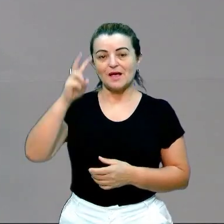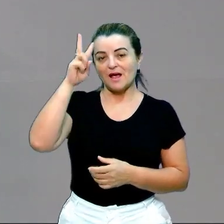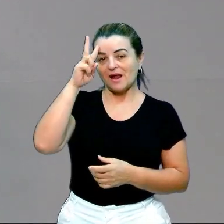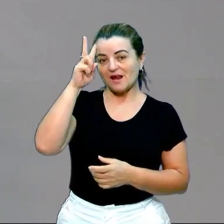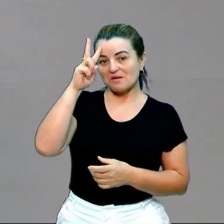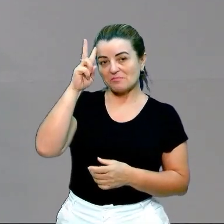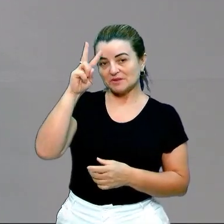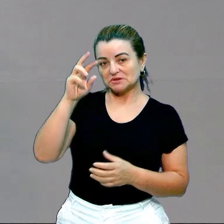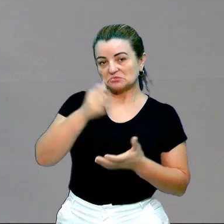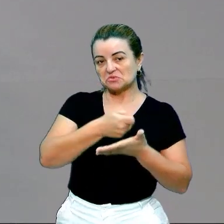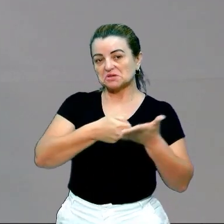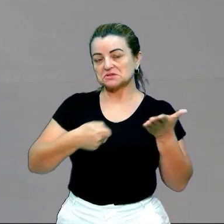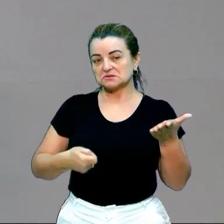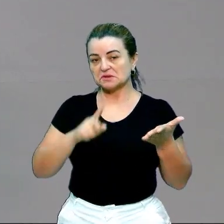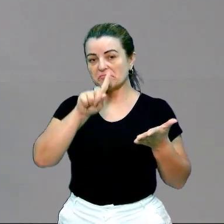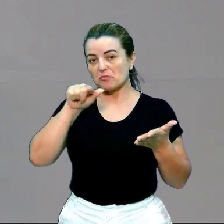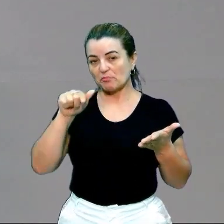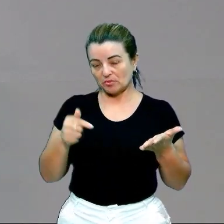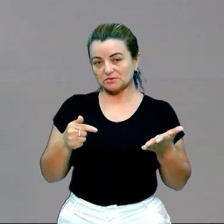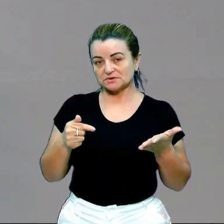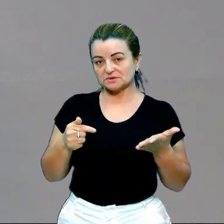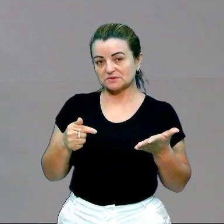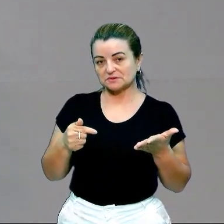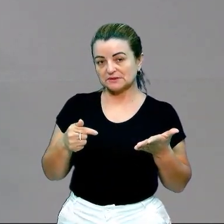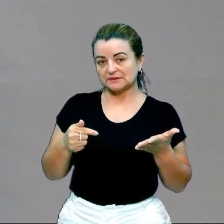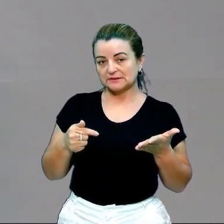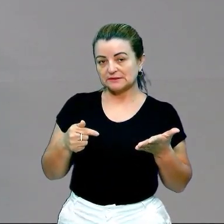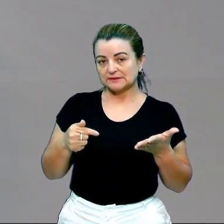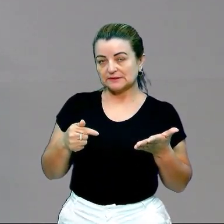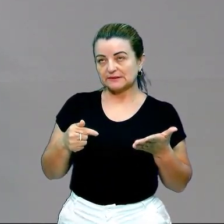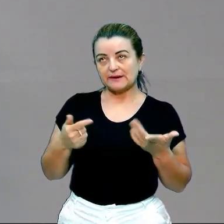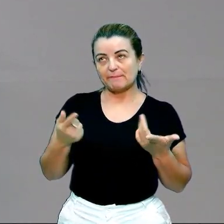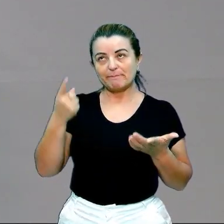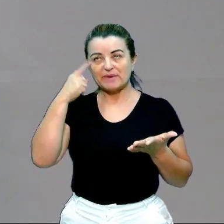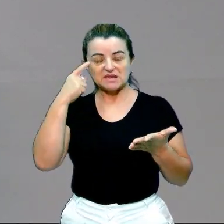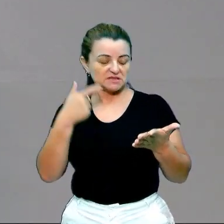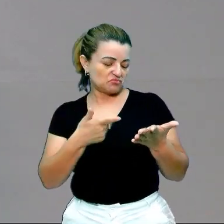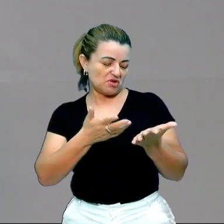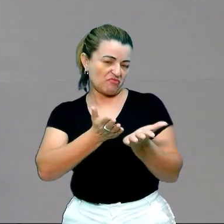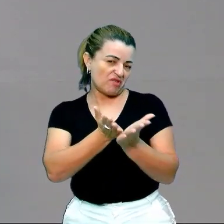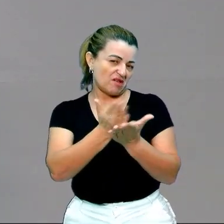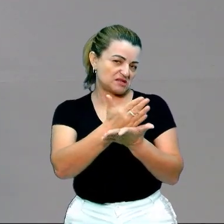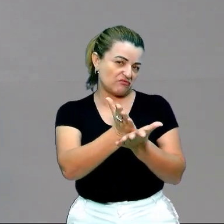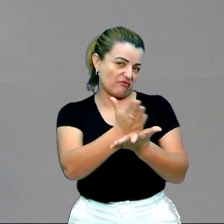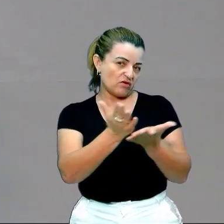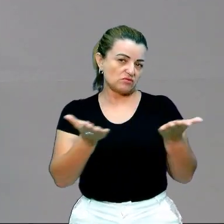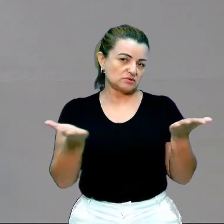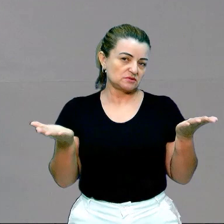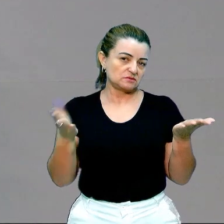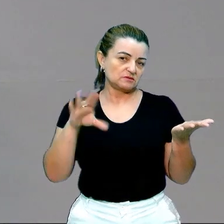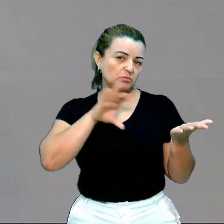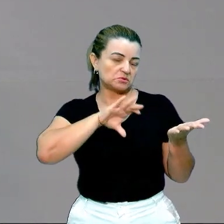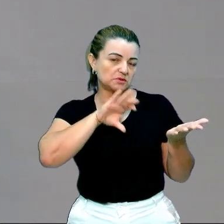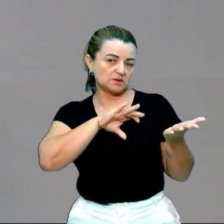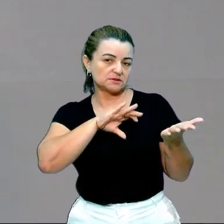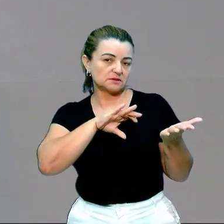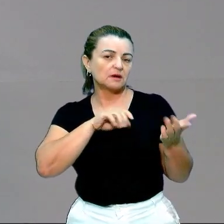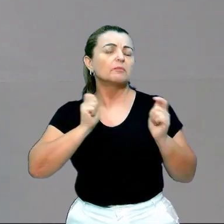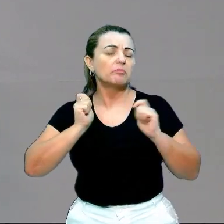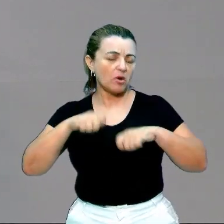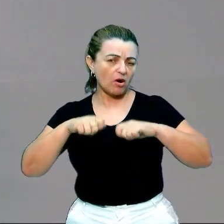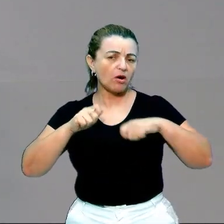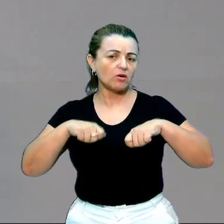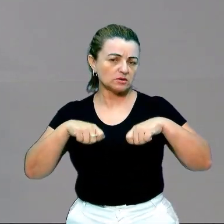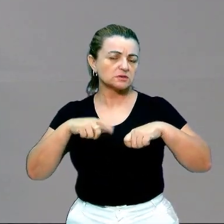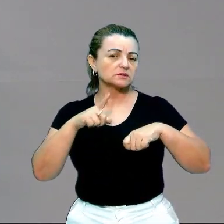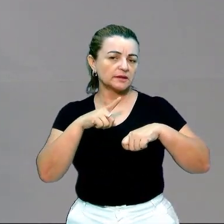alcança os mil pontos não quer dizer que ela não possua qualquer desvios da língua portuguesa. Pode acontecer de ter algum desvio,